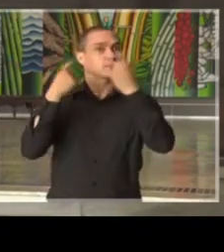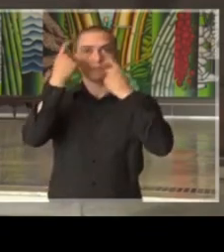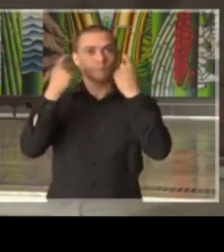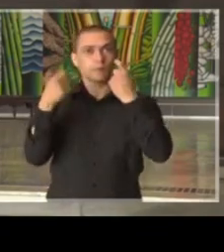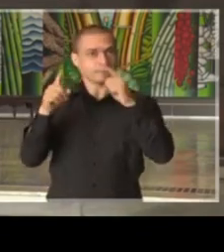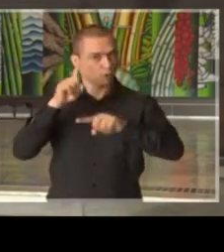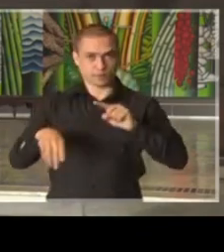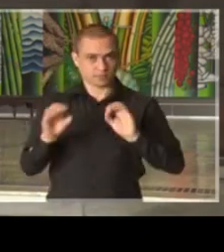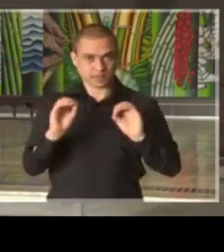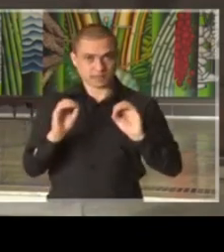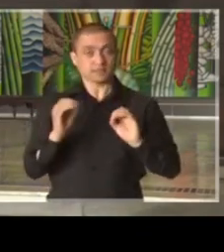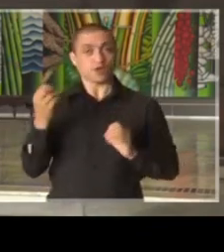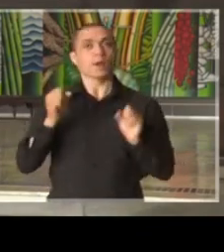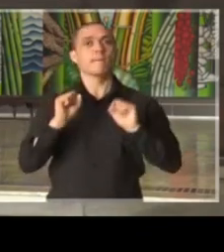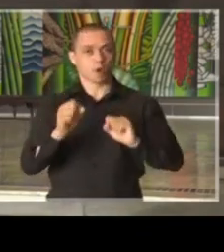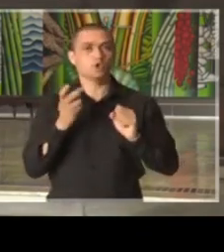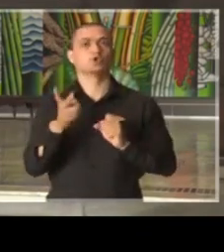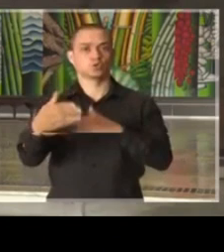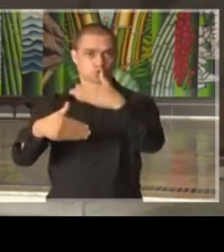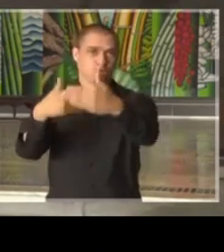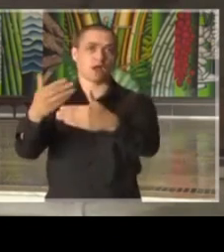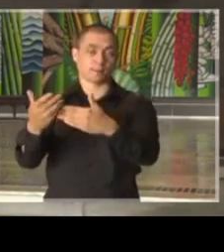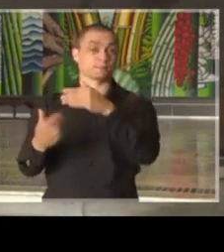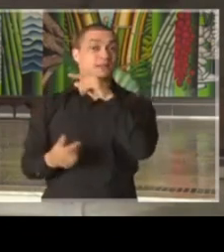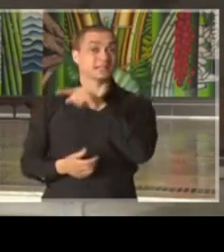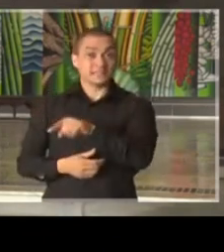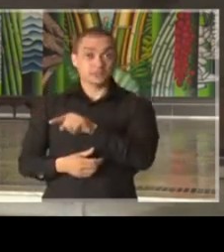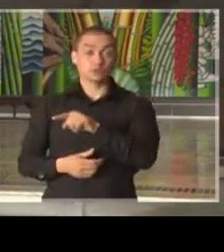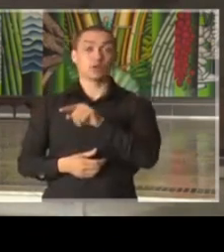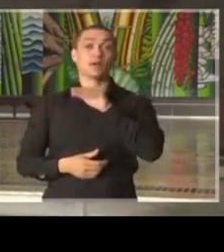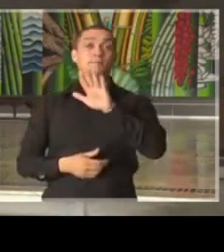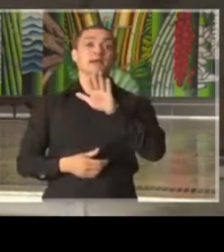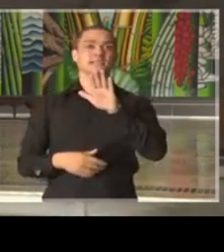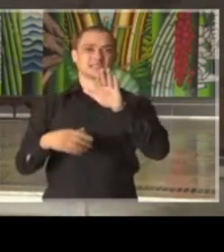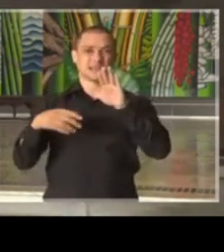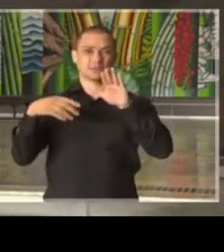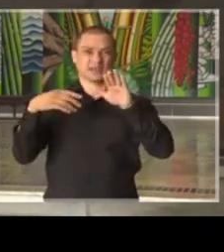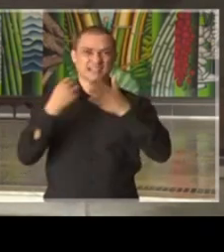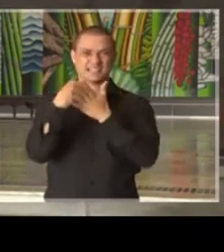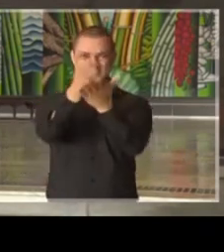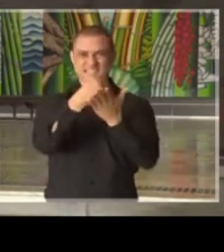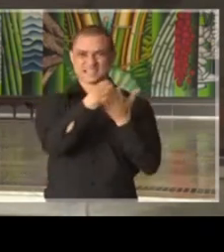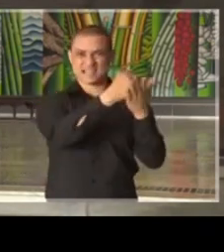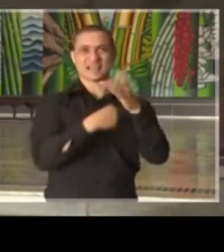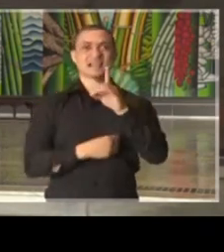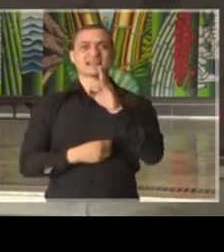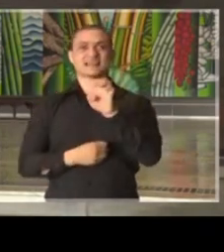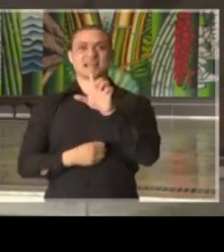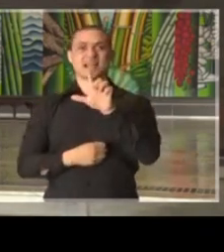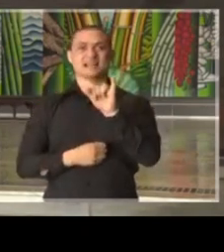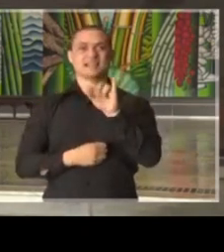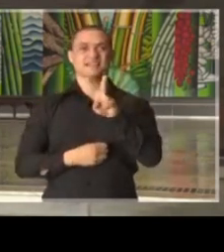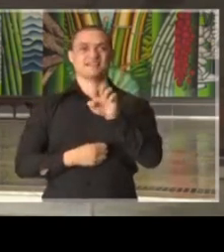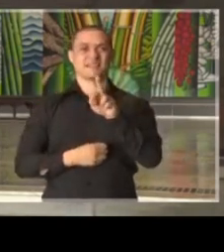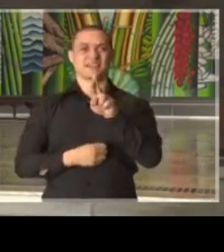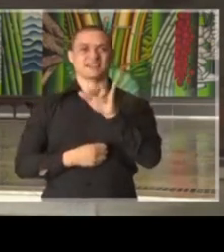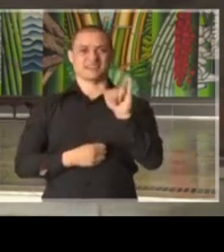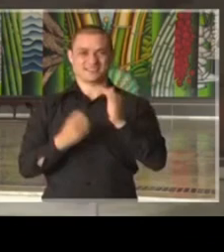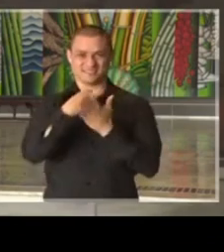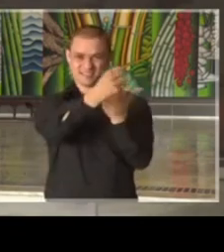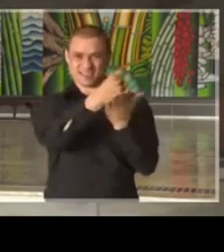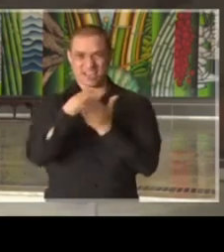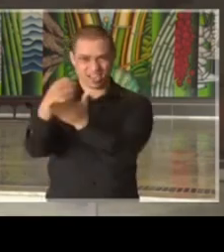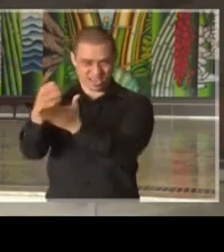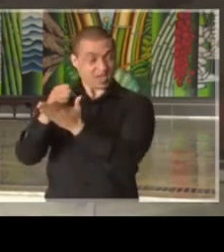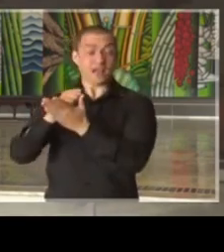funcionamento, poderão continuar a operar. E o uso do delivery será amplamente difundido, não apenas em São